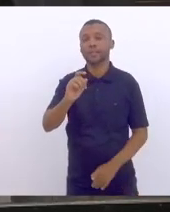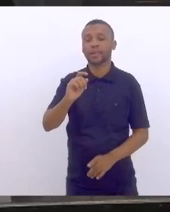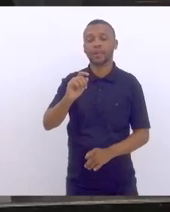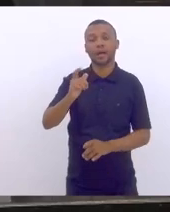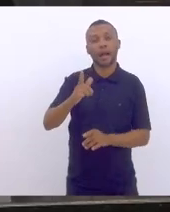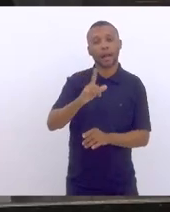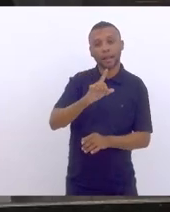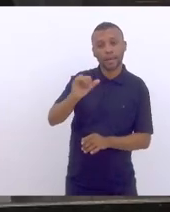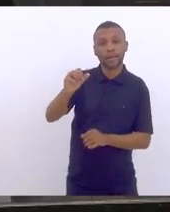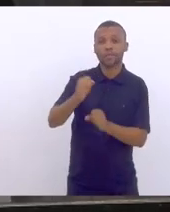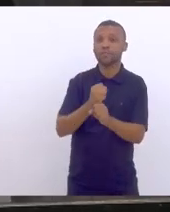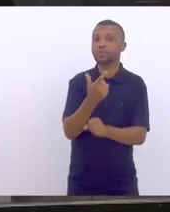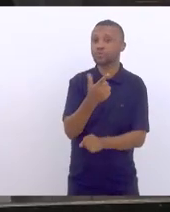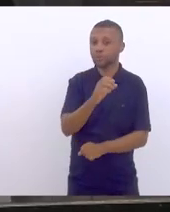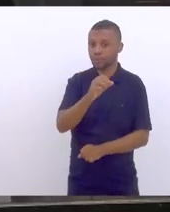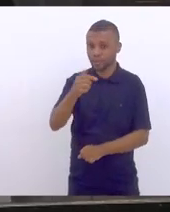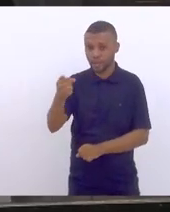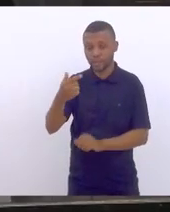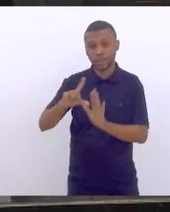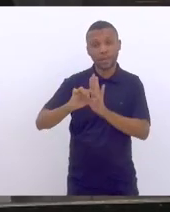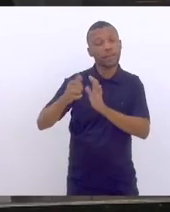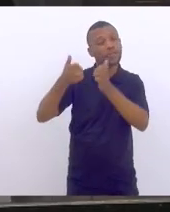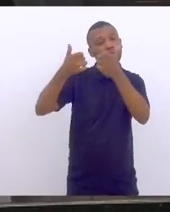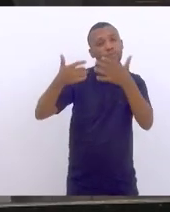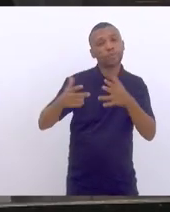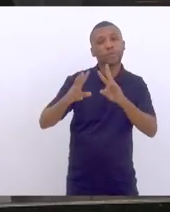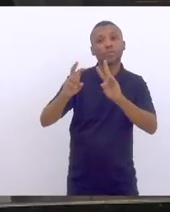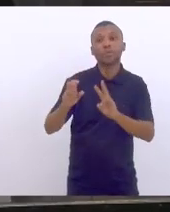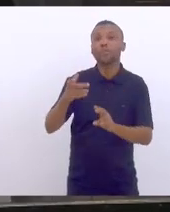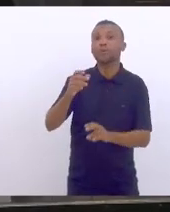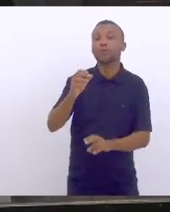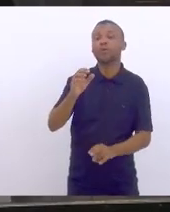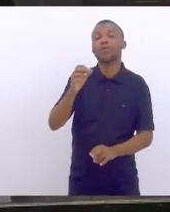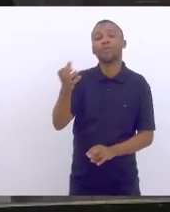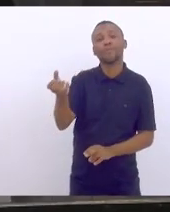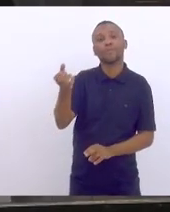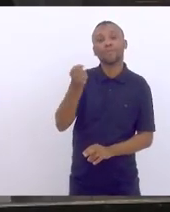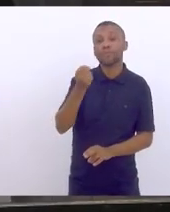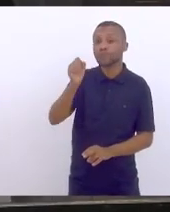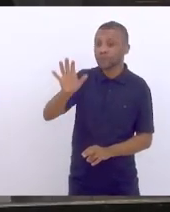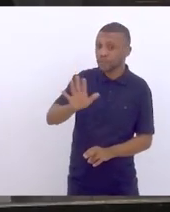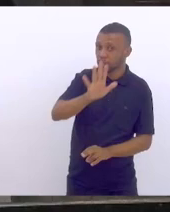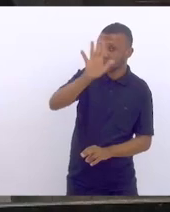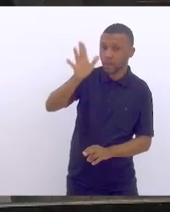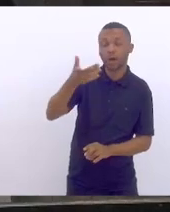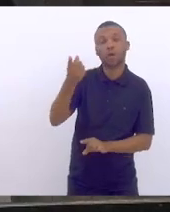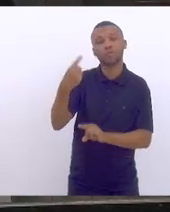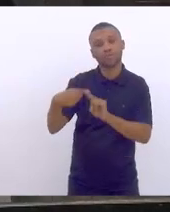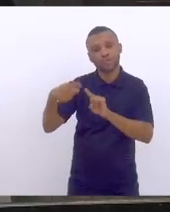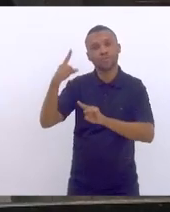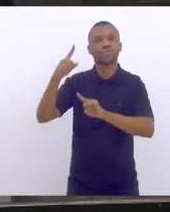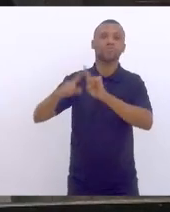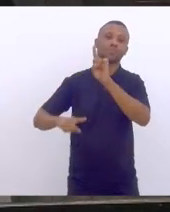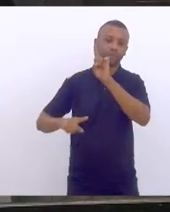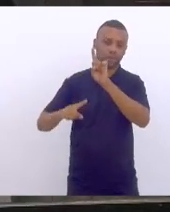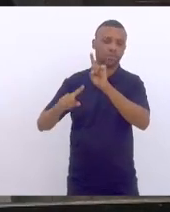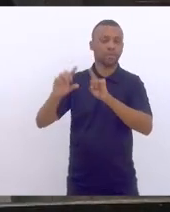esta que dispõe sobre o Fundo Nacional de Desenvolvimento Científico e Tecnológico, o FNDCT.